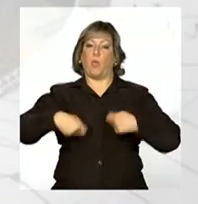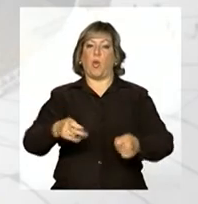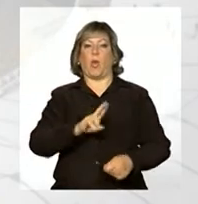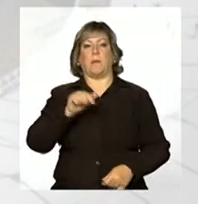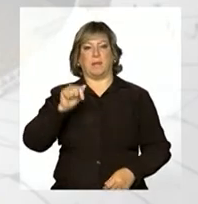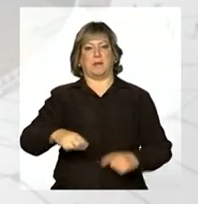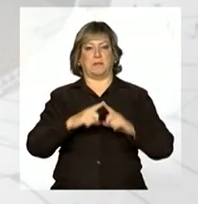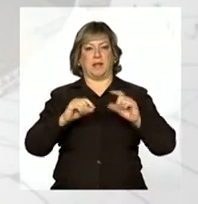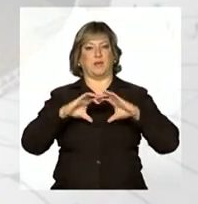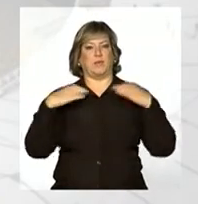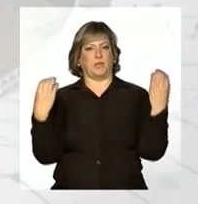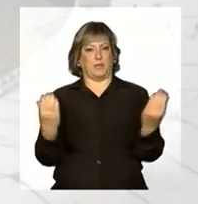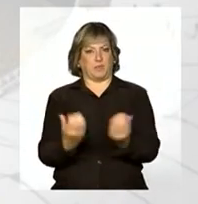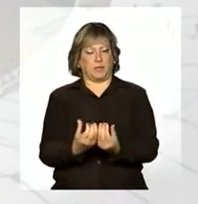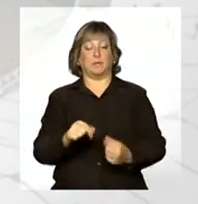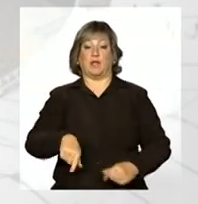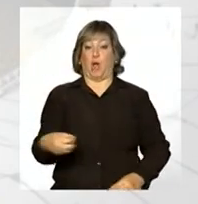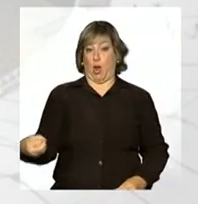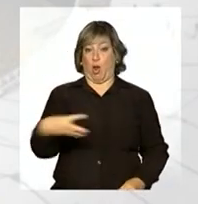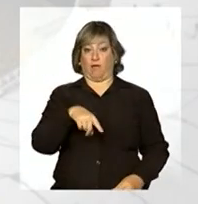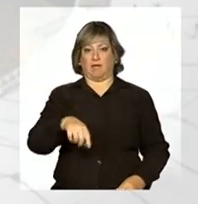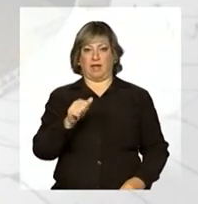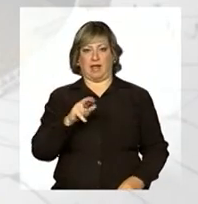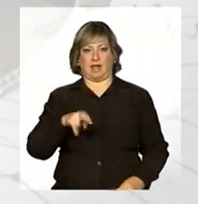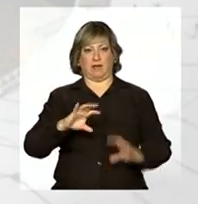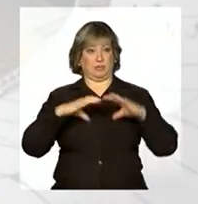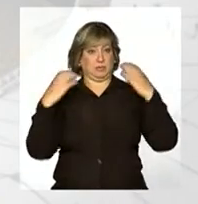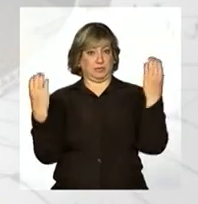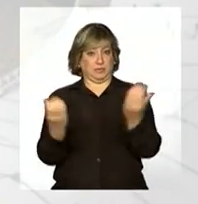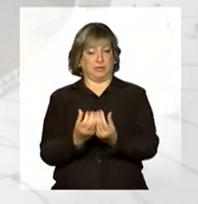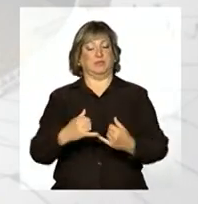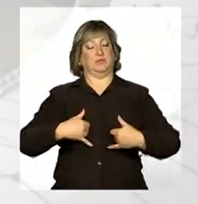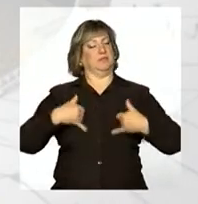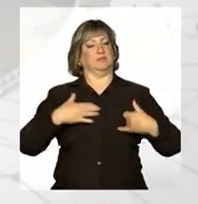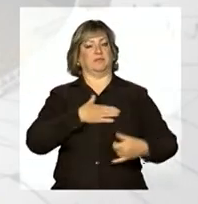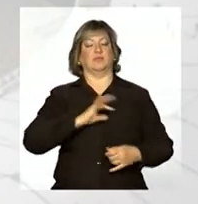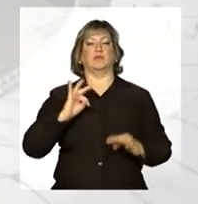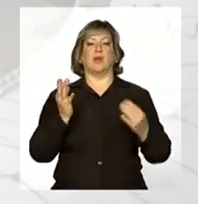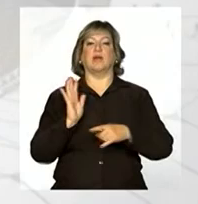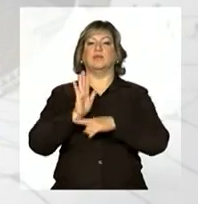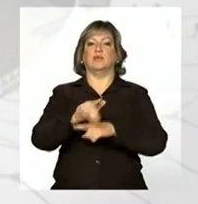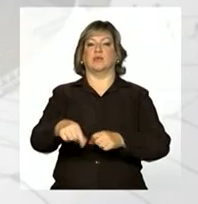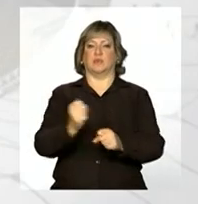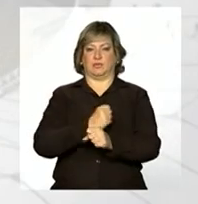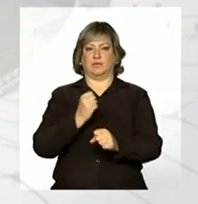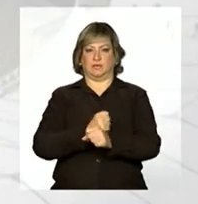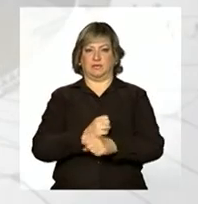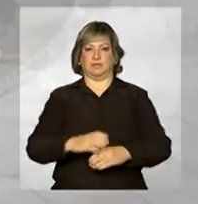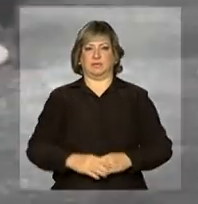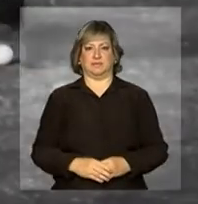trabalhadores. A nova arena hoje é motivo de orgulho para todos que ajudaram na construção.